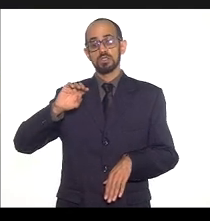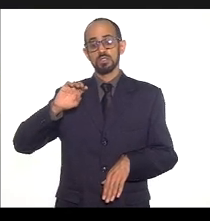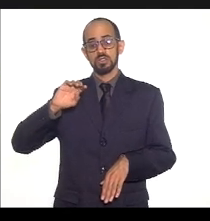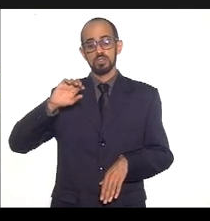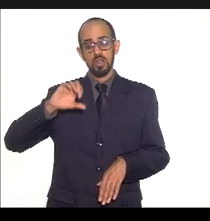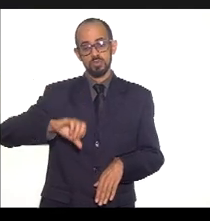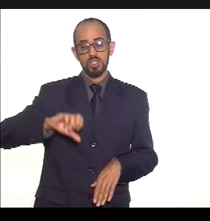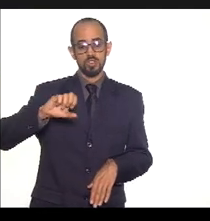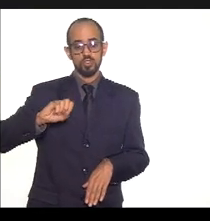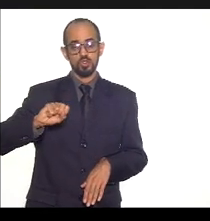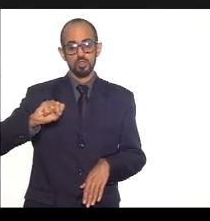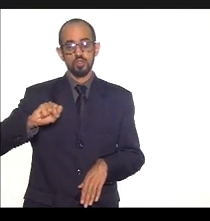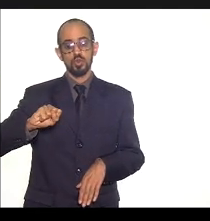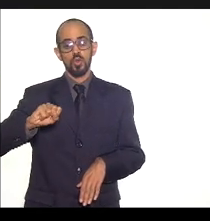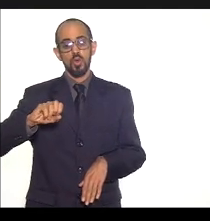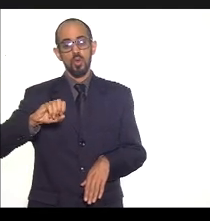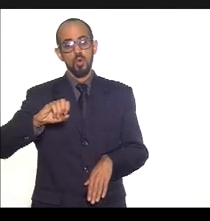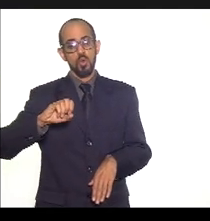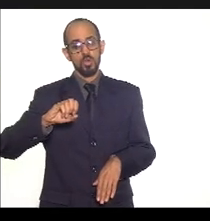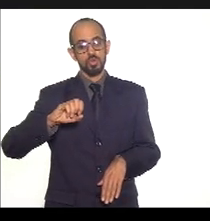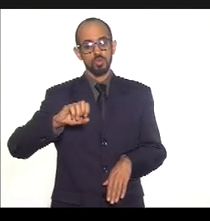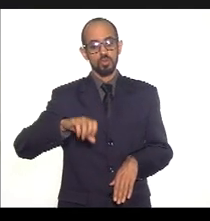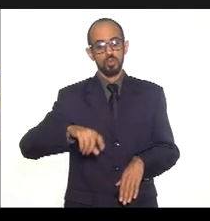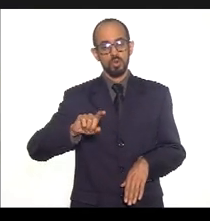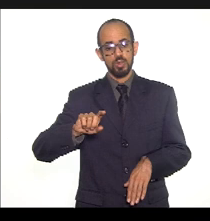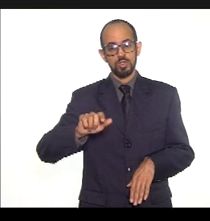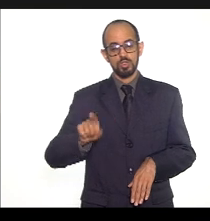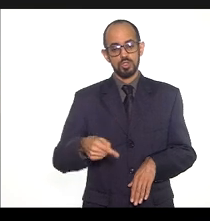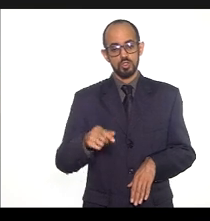901 mil e 18 centavos